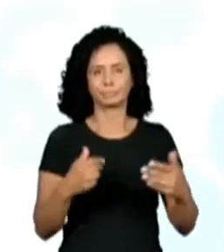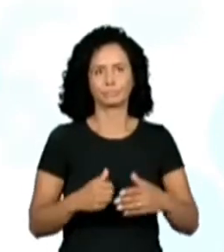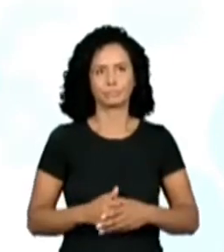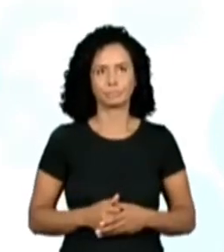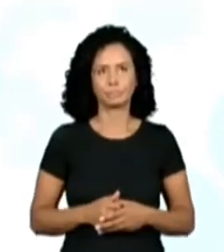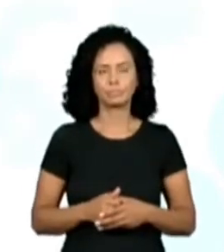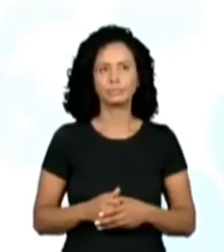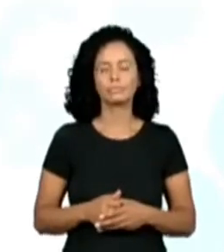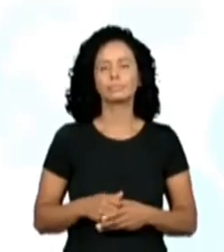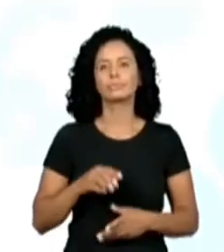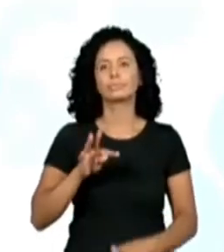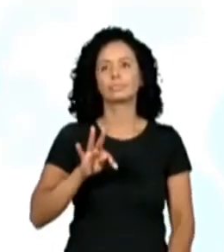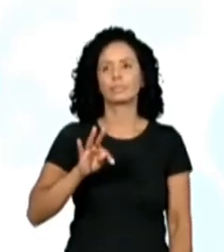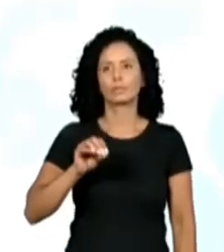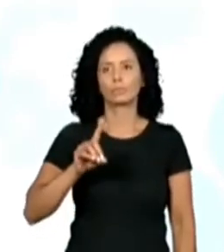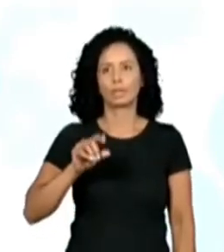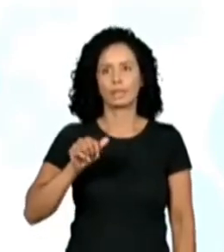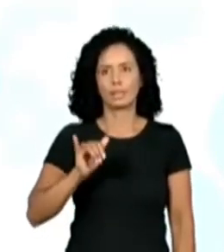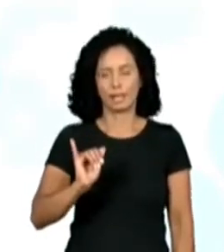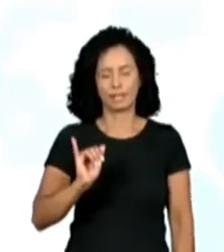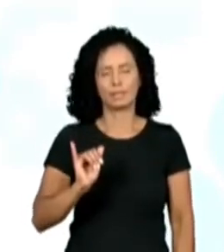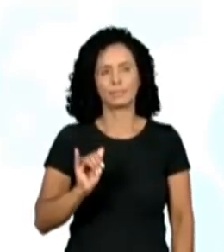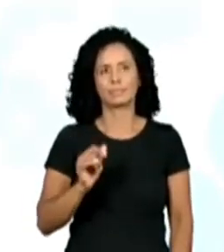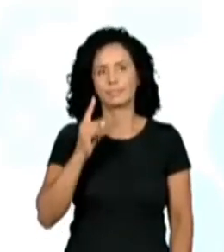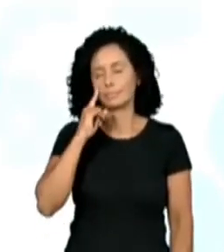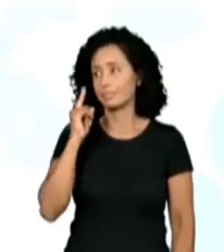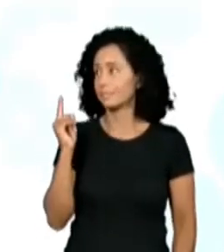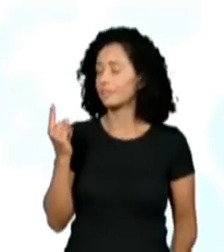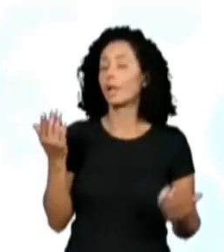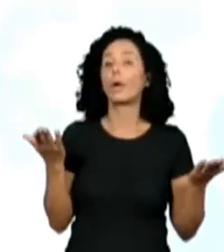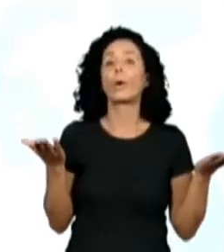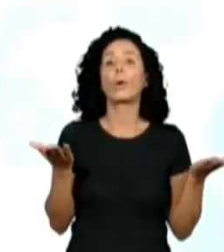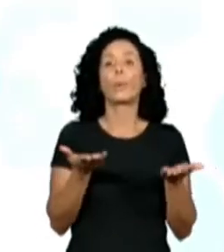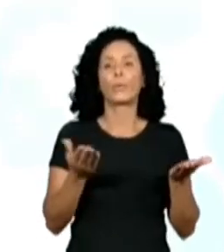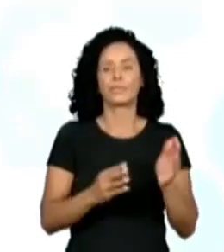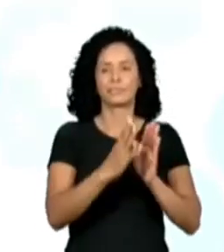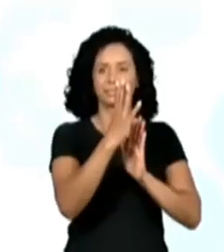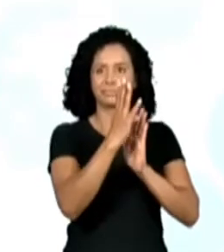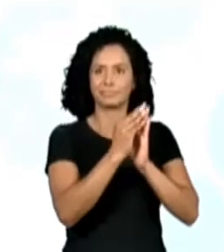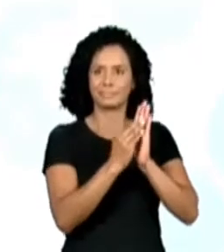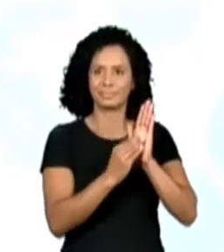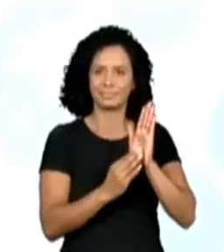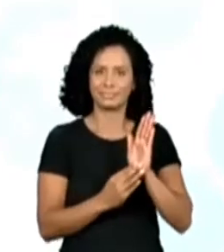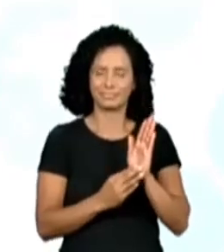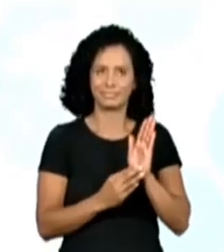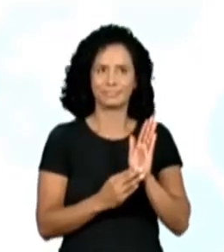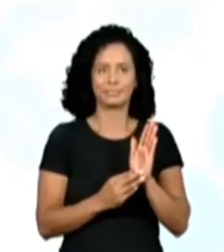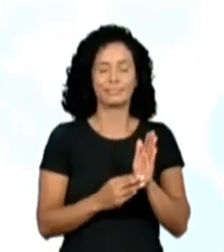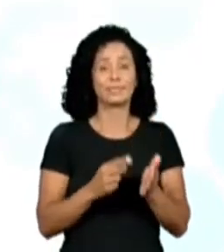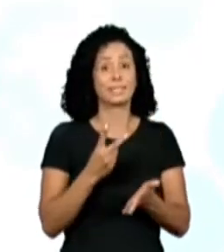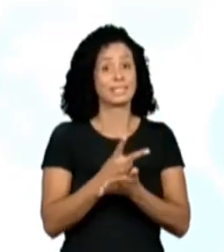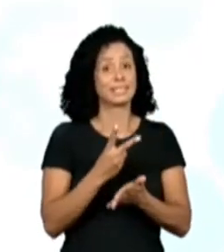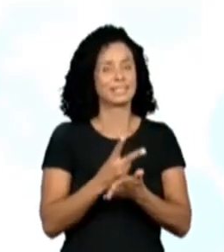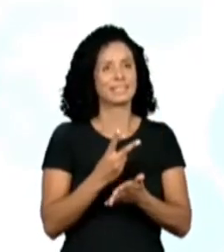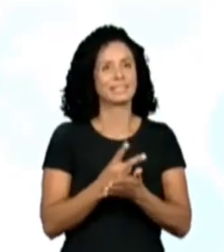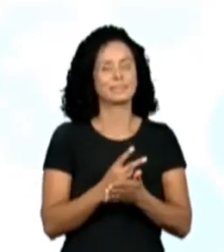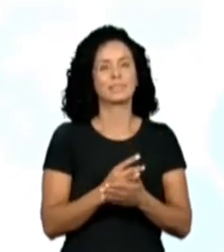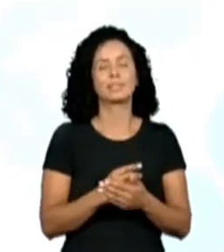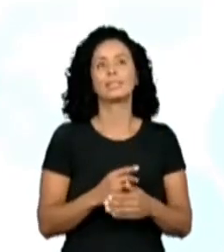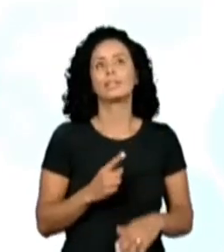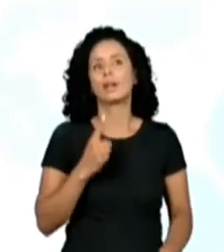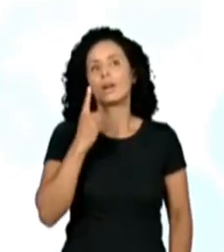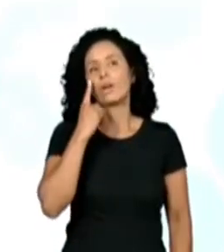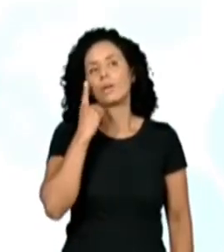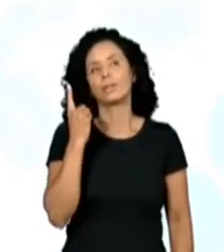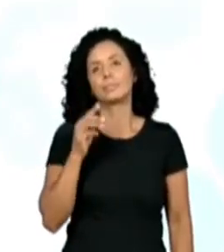records starting our class, começando a nossa aula de hoje, sempre com a data. Mudando aqui para a canetinha. And